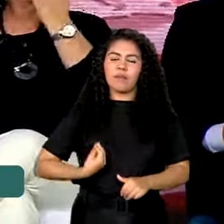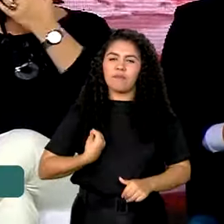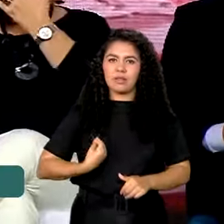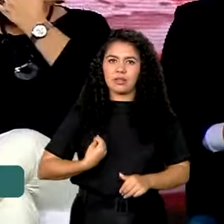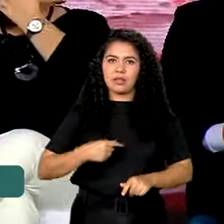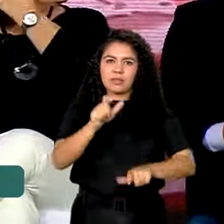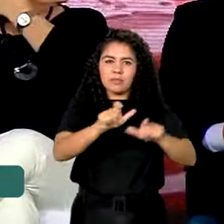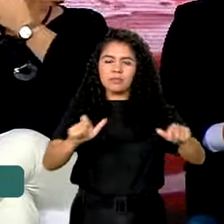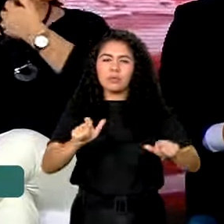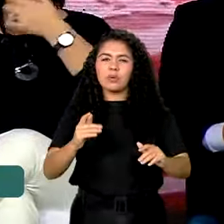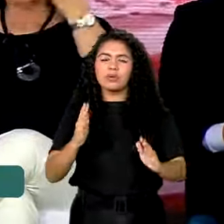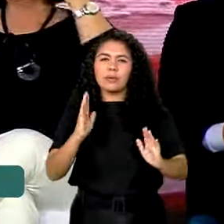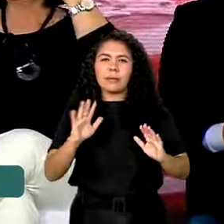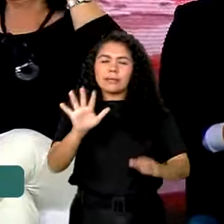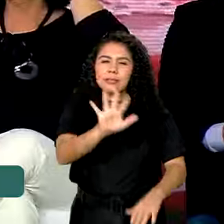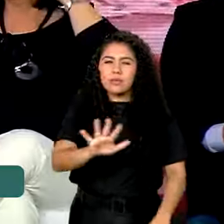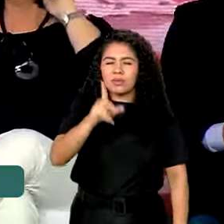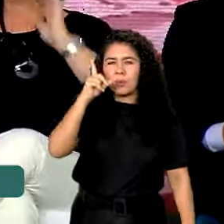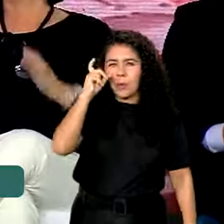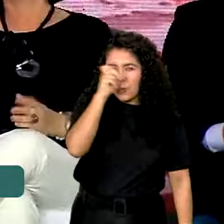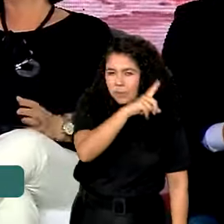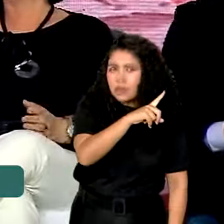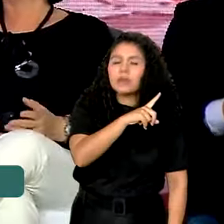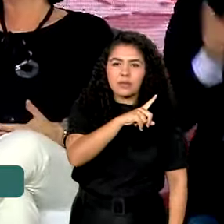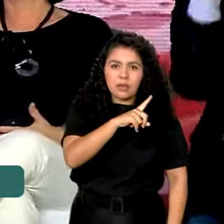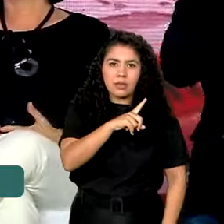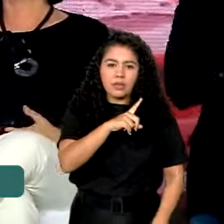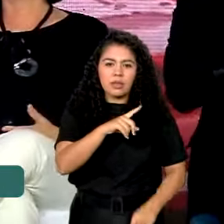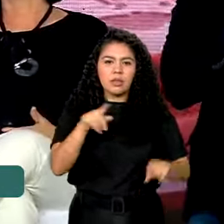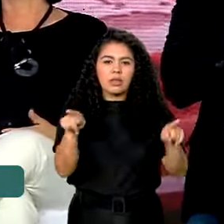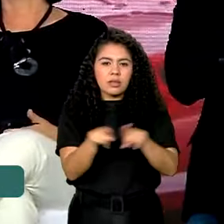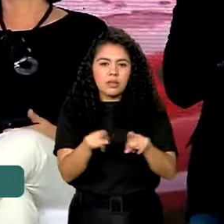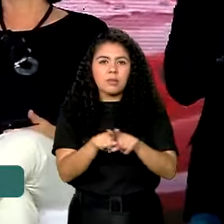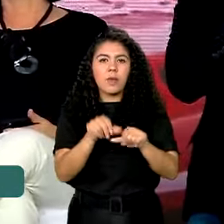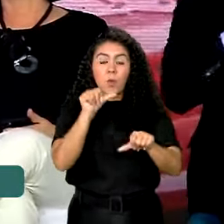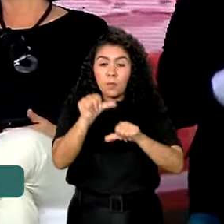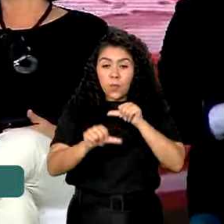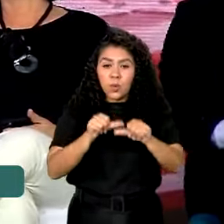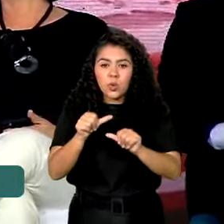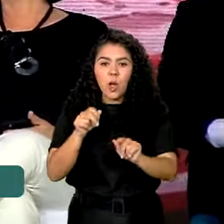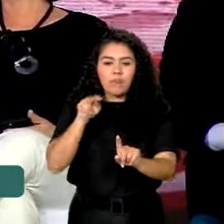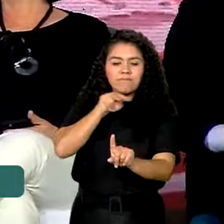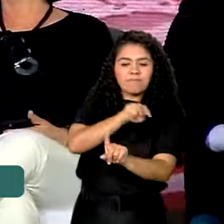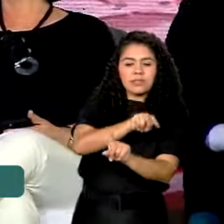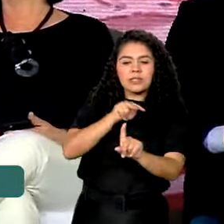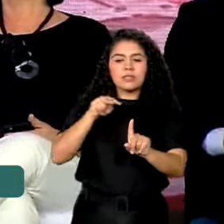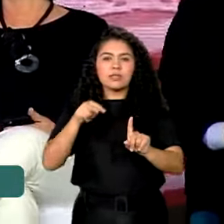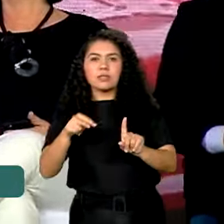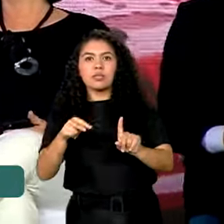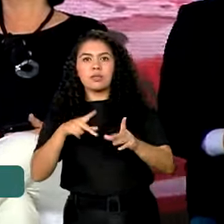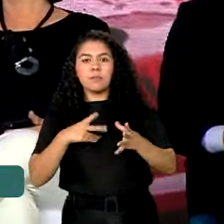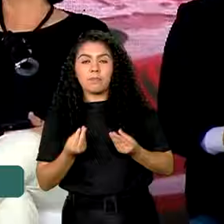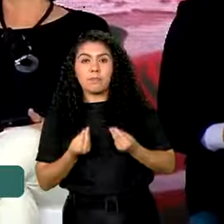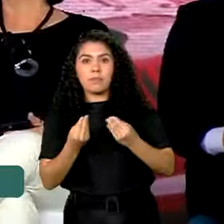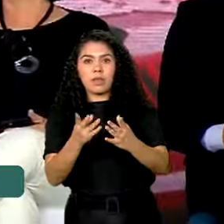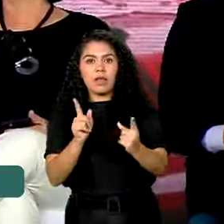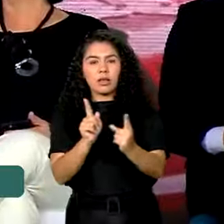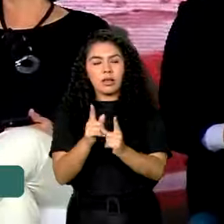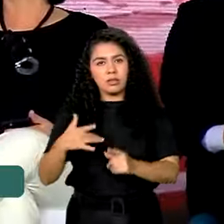momentos críticos. A união de quem atua no Pró-Hospitalar tem mudado a perspectiva da assistência em saúde no âmbito nacional,